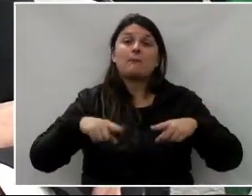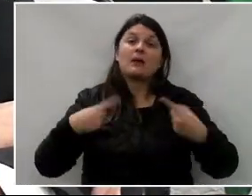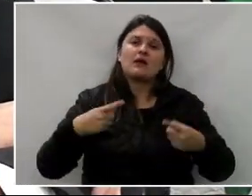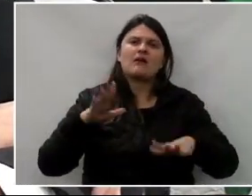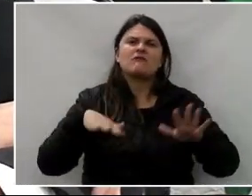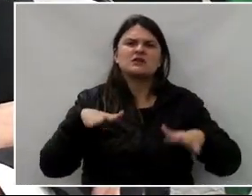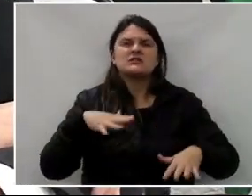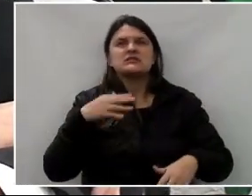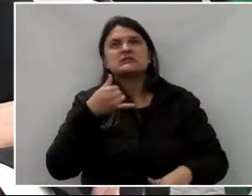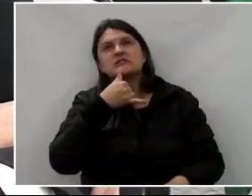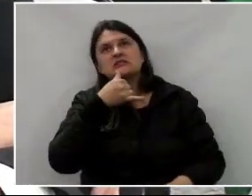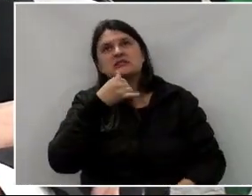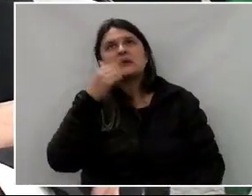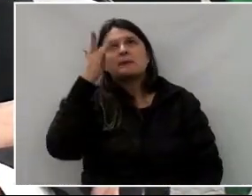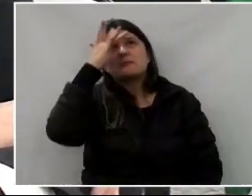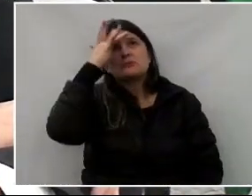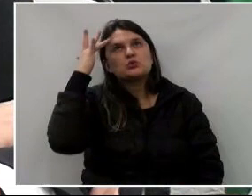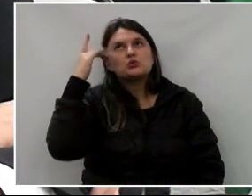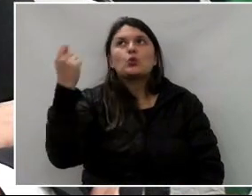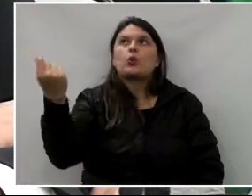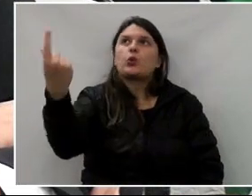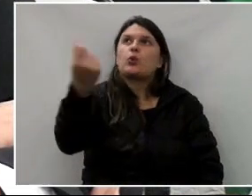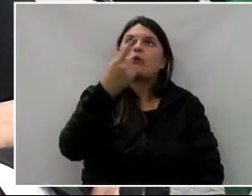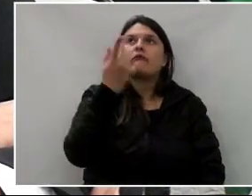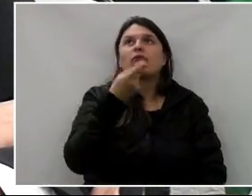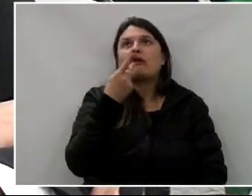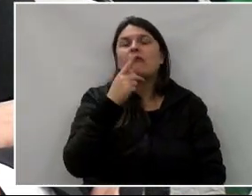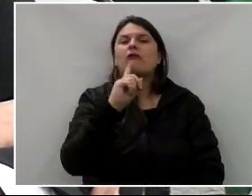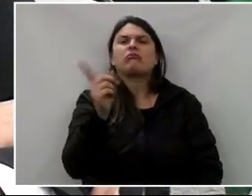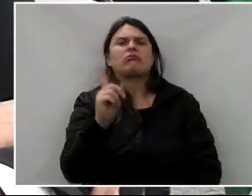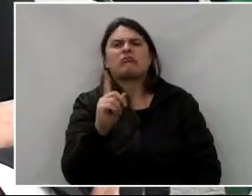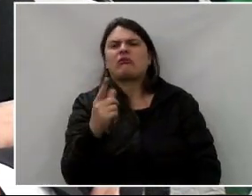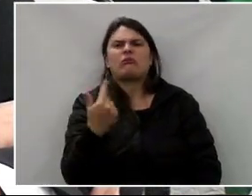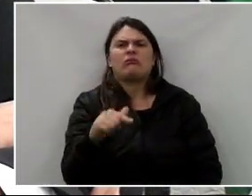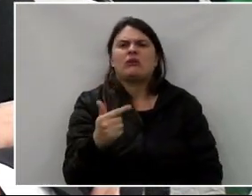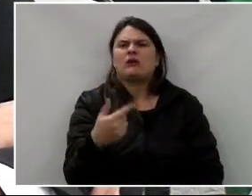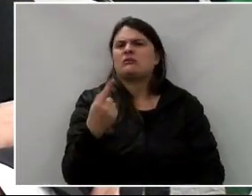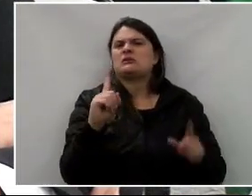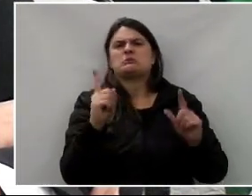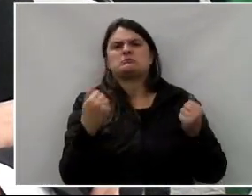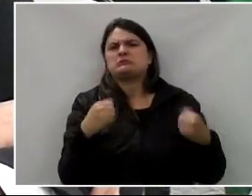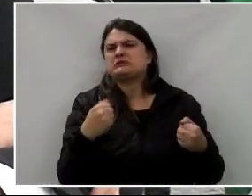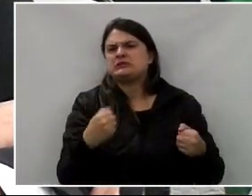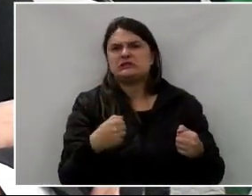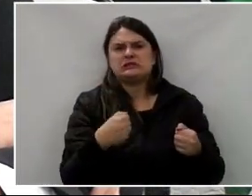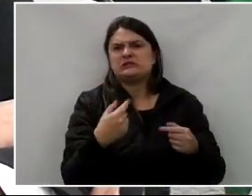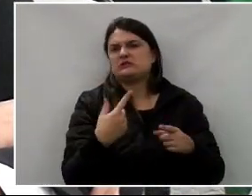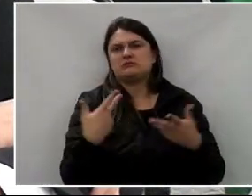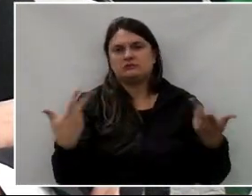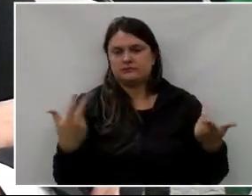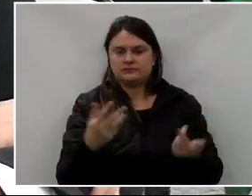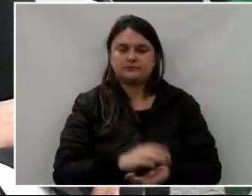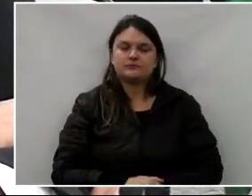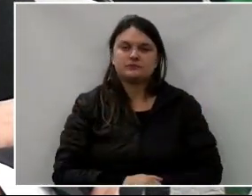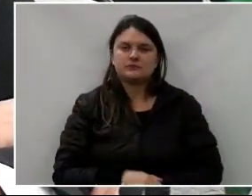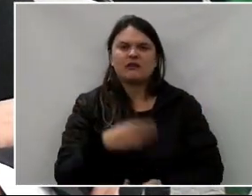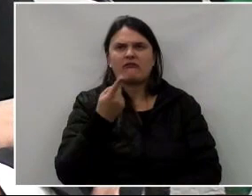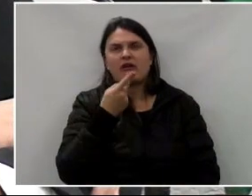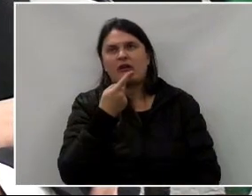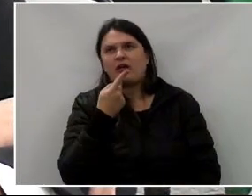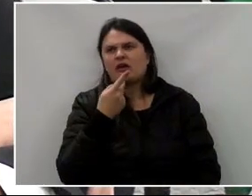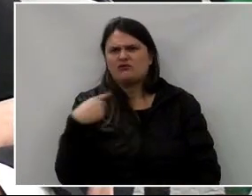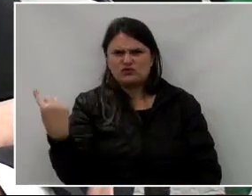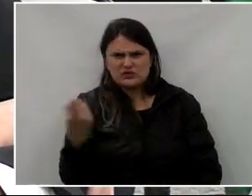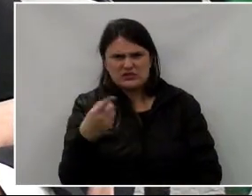escutamos ainda algumas pessoas dizendo que não deveria ter, que não precisava vir algo nesse sentido. Dizendo,